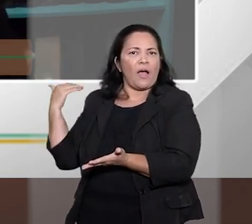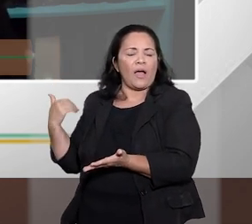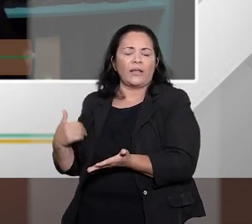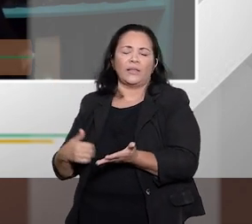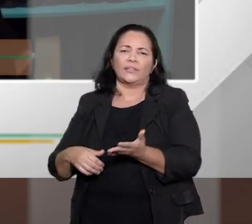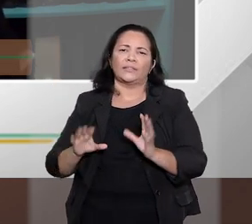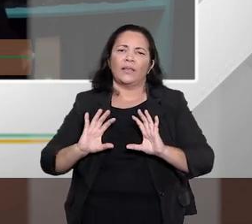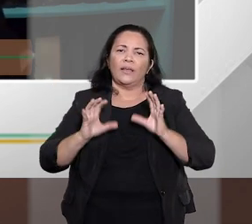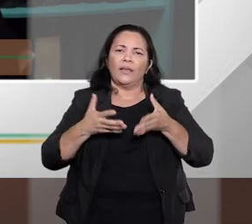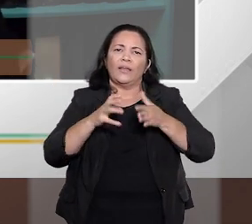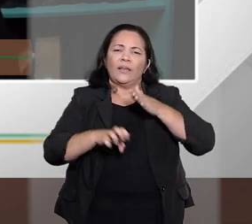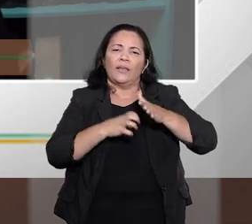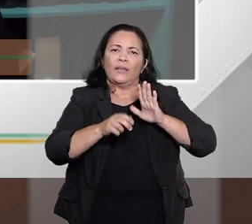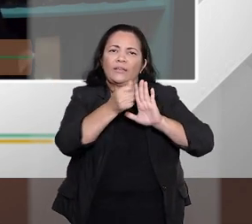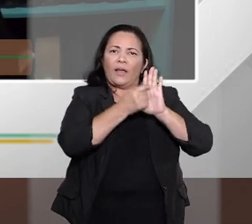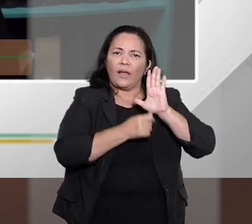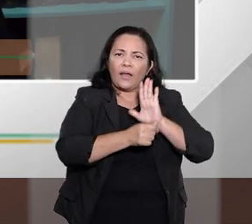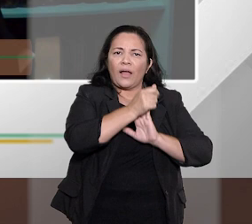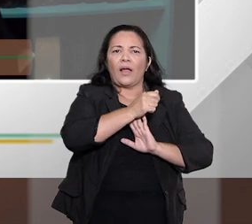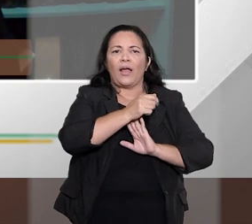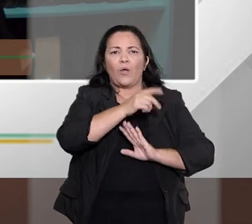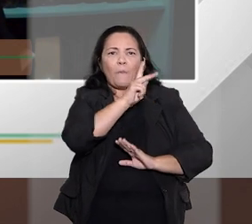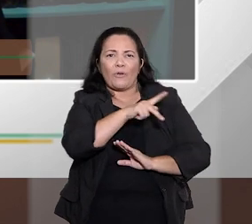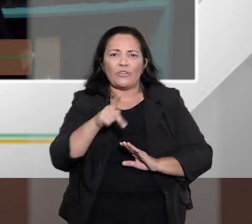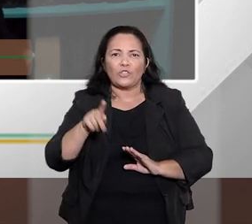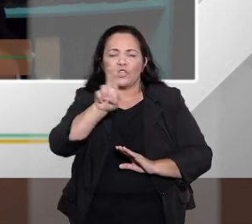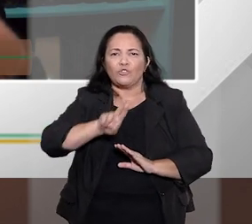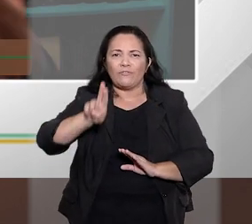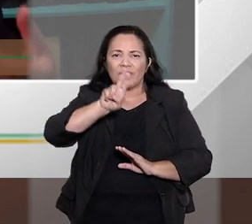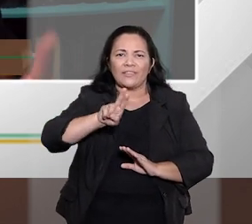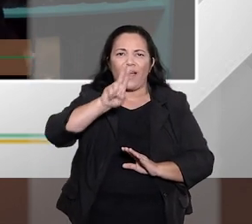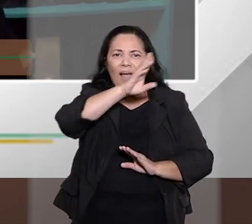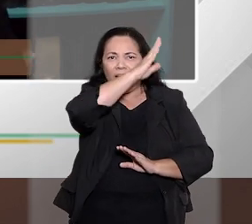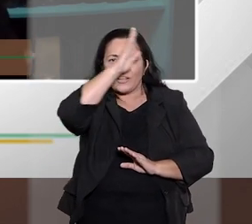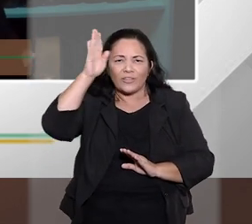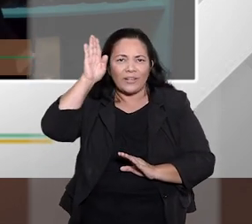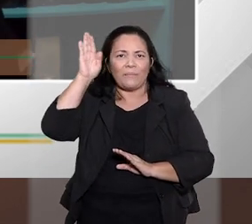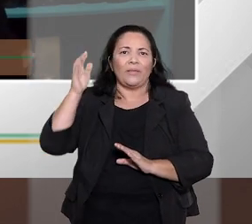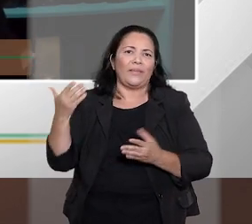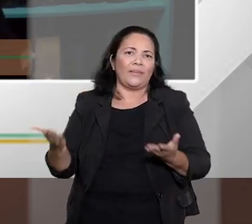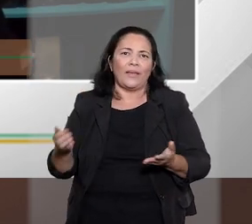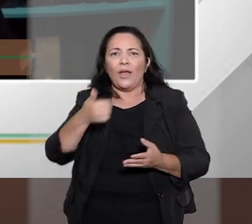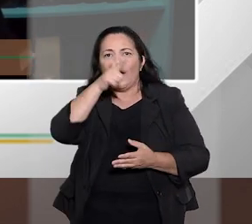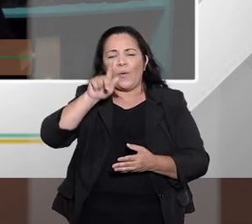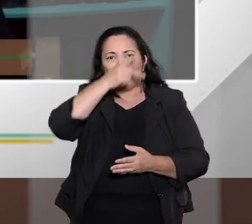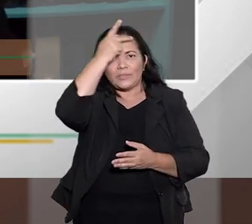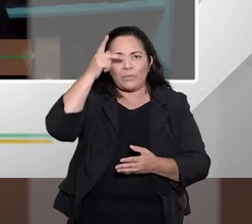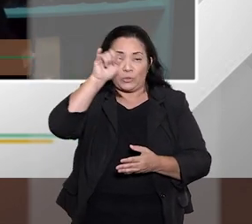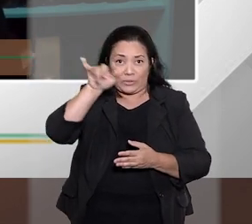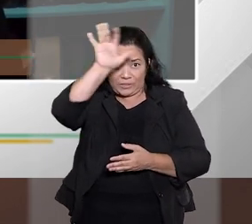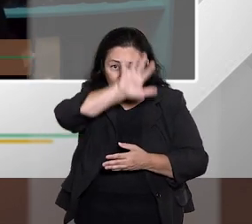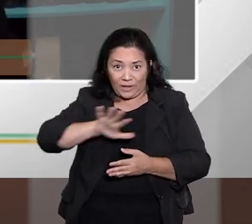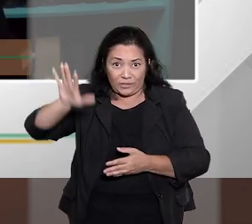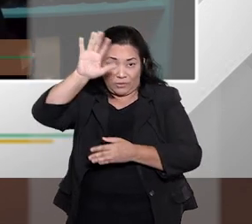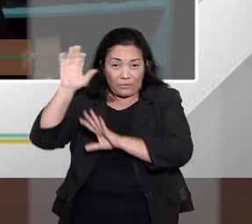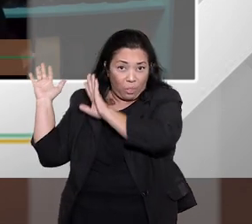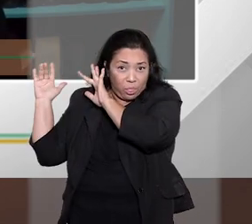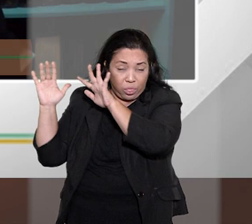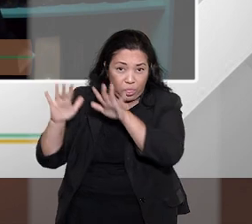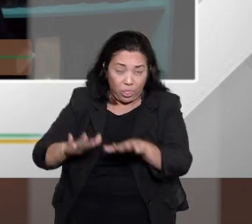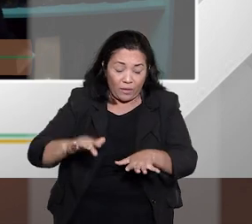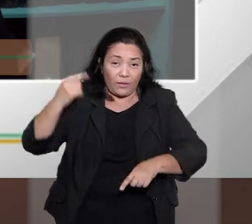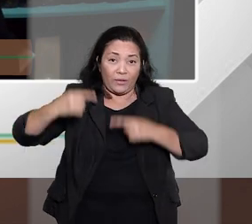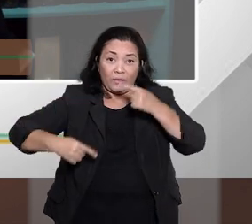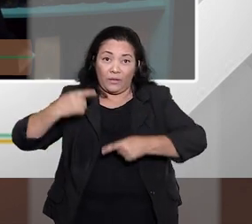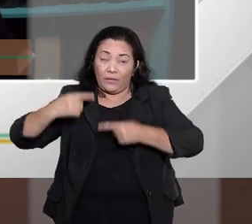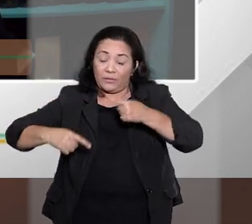consumidor, com acadêmicos, muita assessoria internacional, para construir uma lei que não apenas